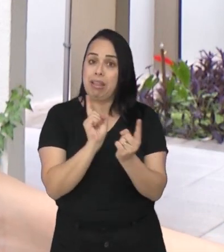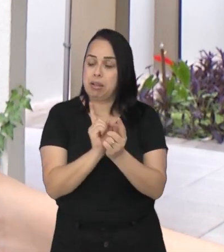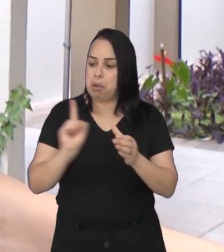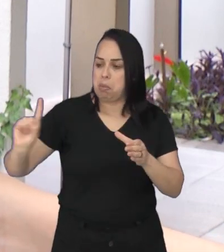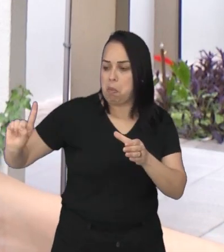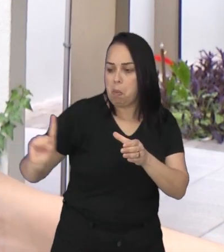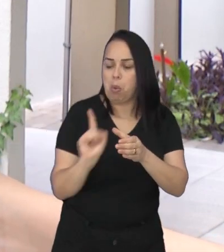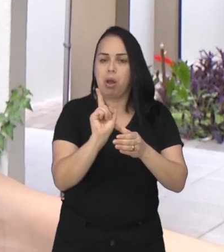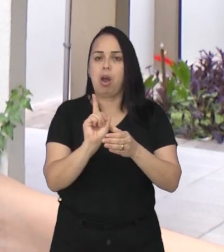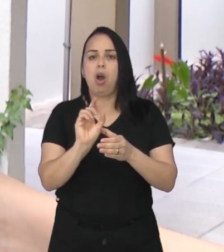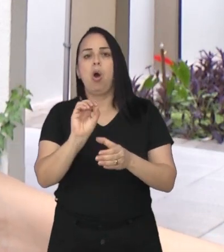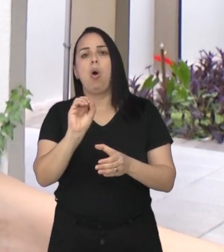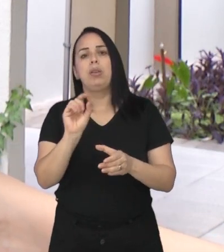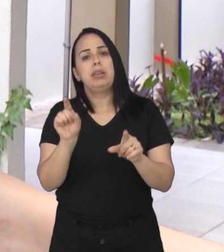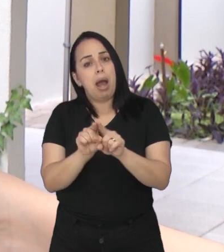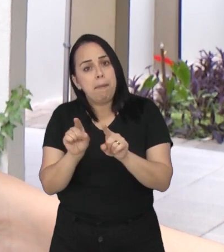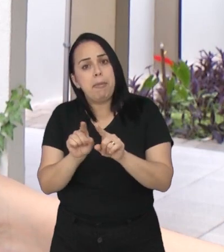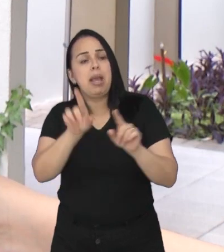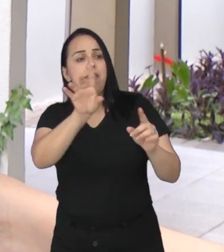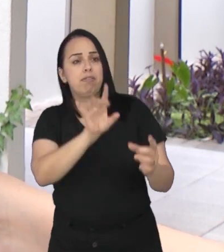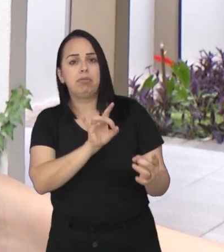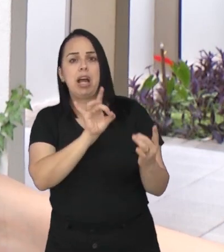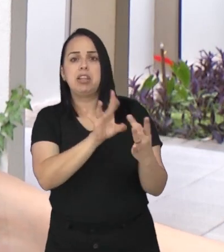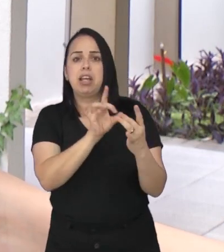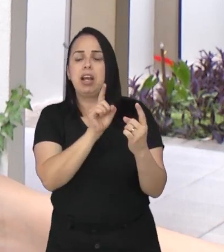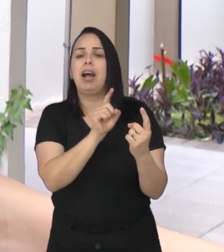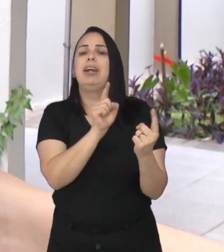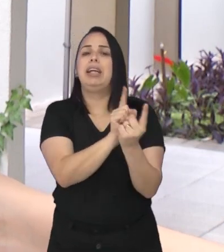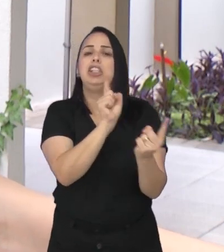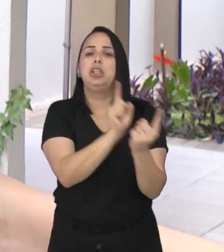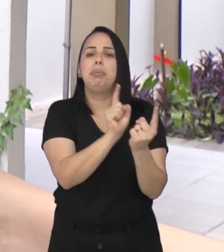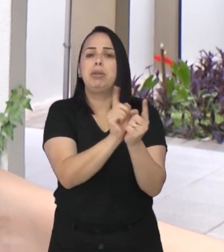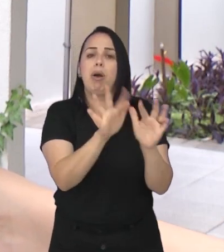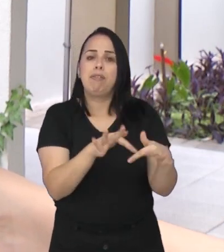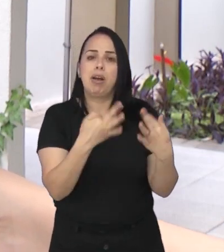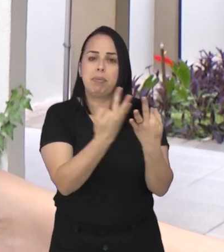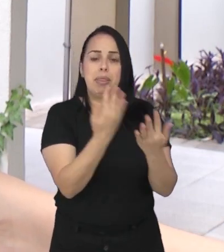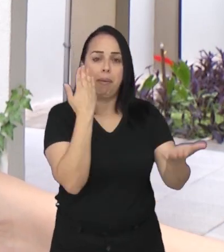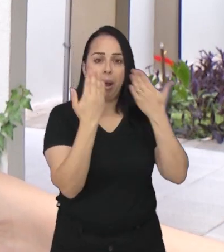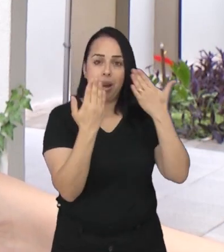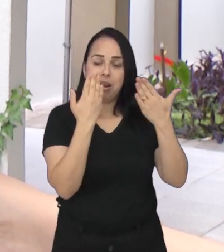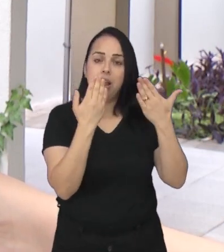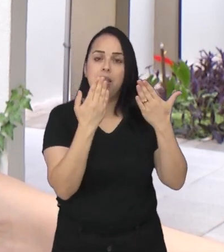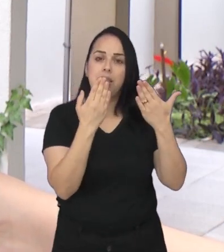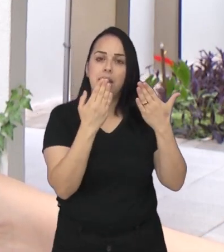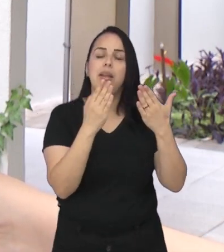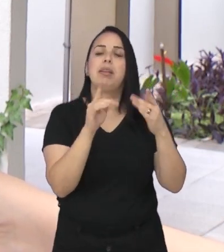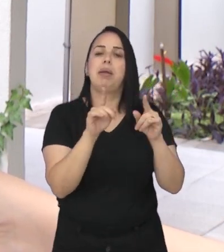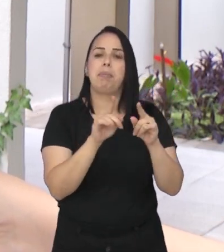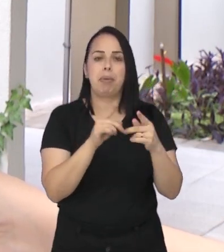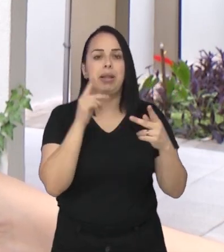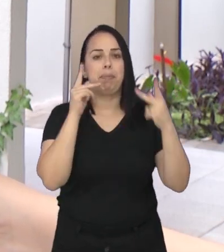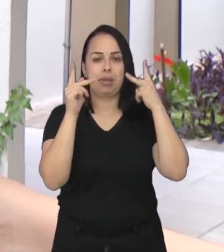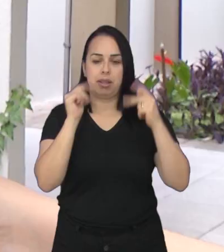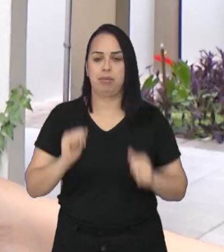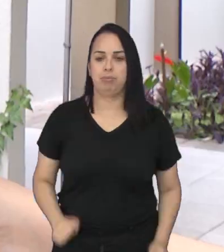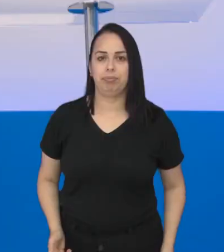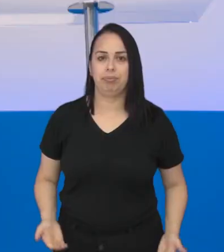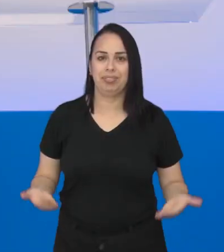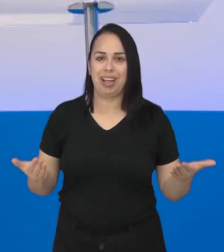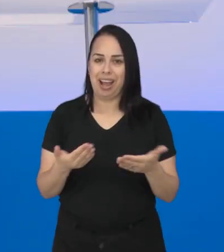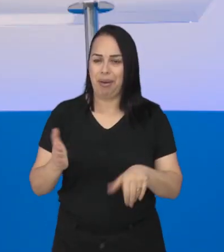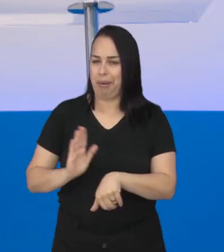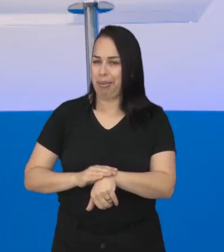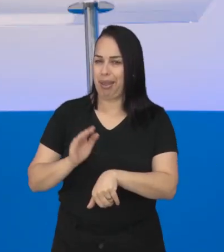também é feito atendimento com os familiares dos pacientes, tanto na parte de psicologia como na parte de psiquiatria.